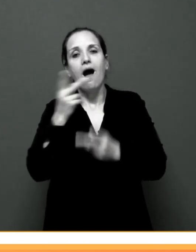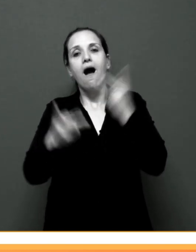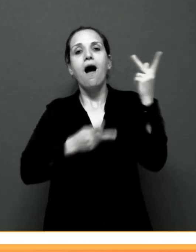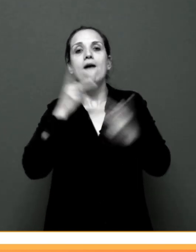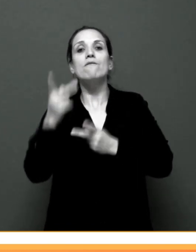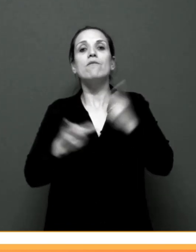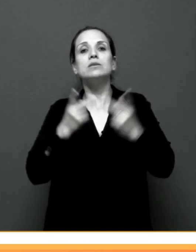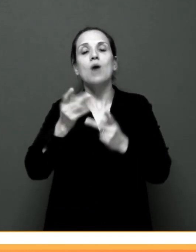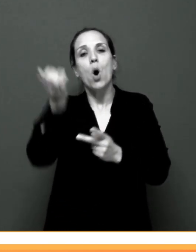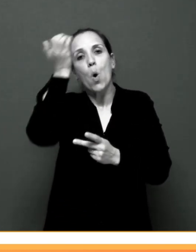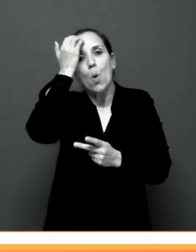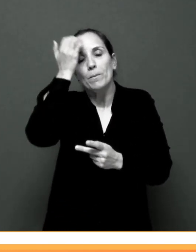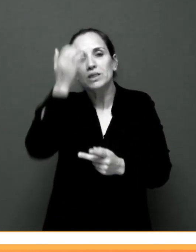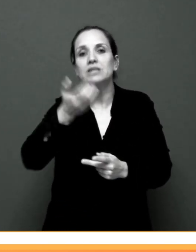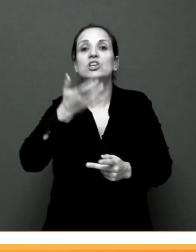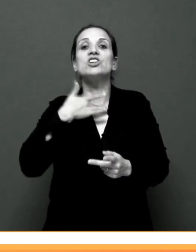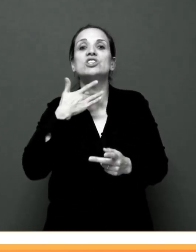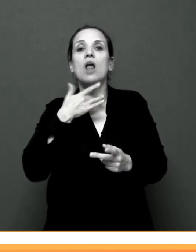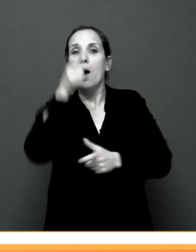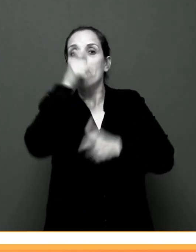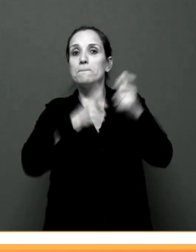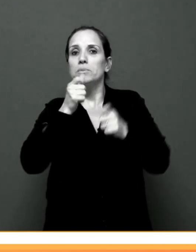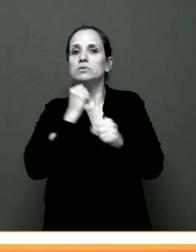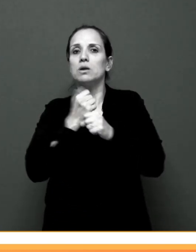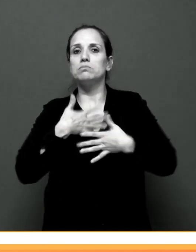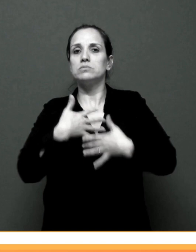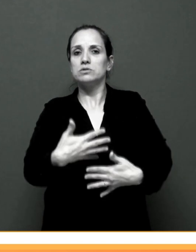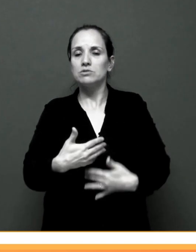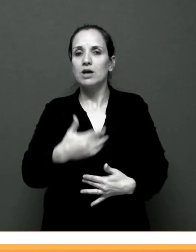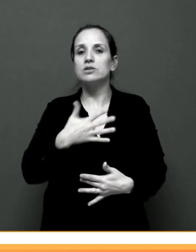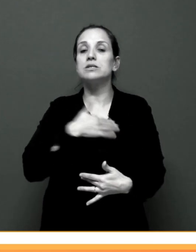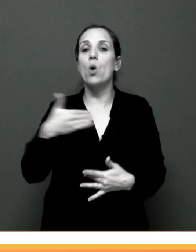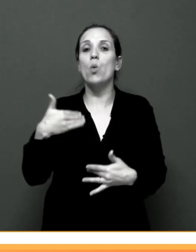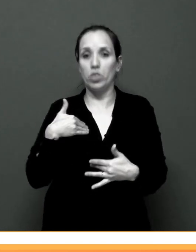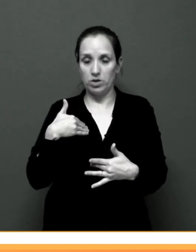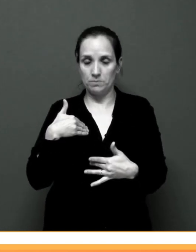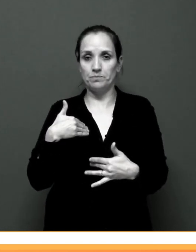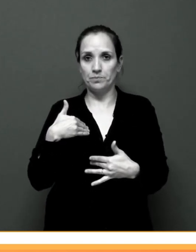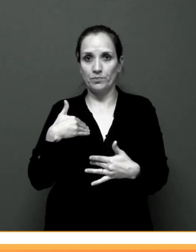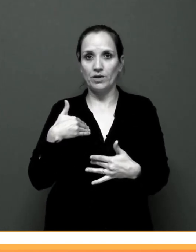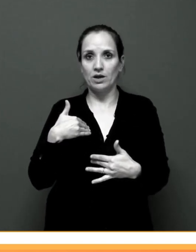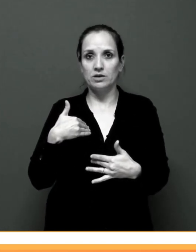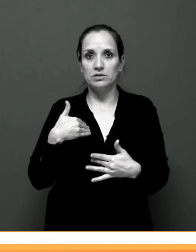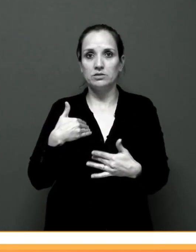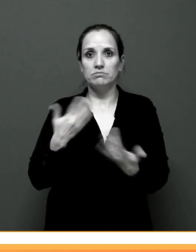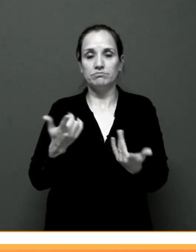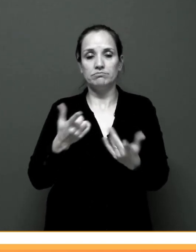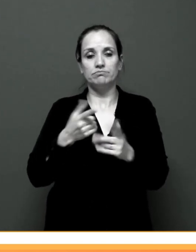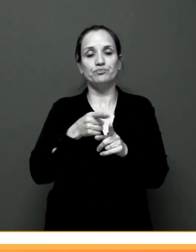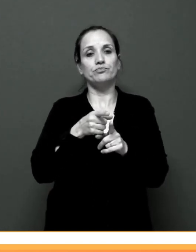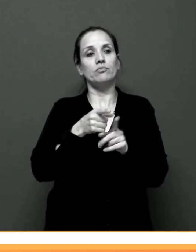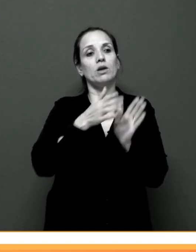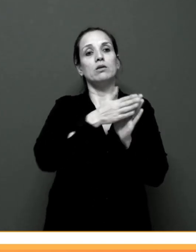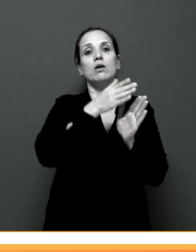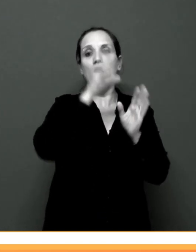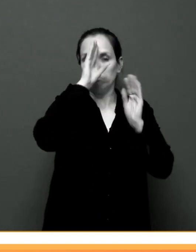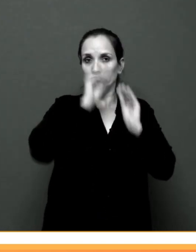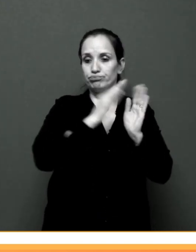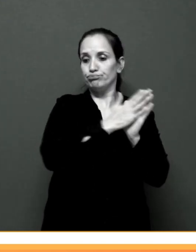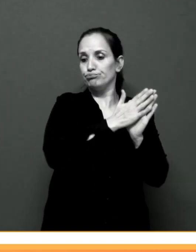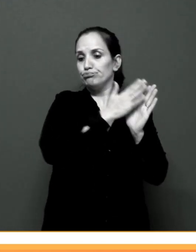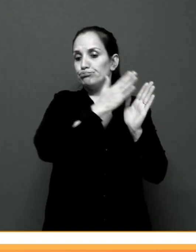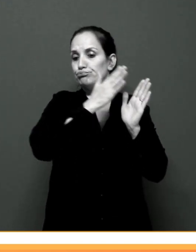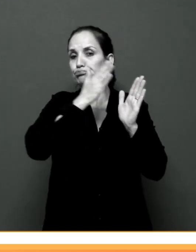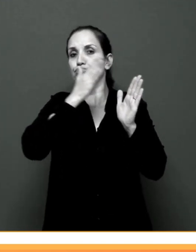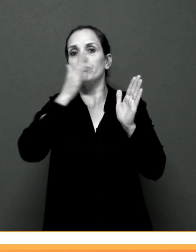digitais dos profissionais de saúde, desde a graduação até a sua atuação